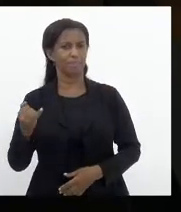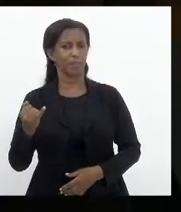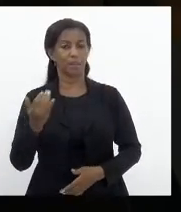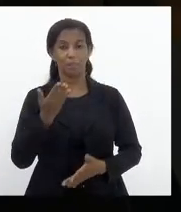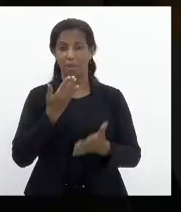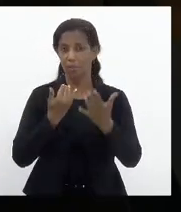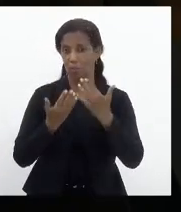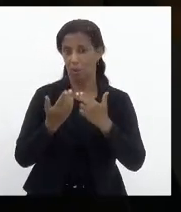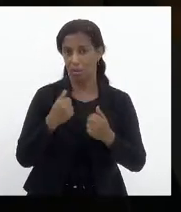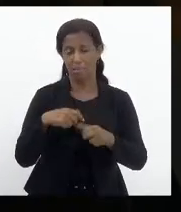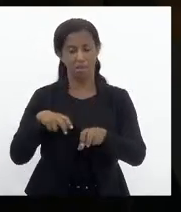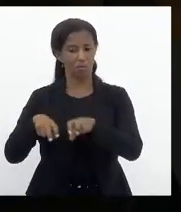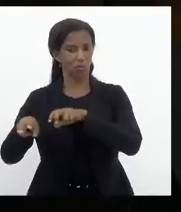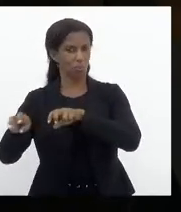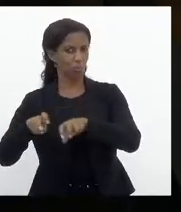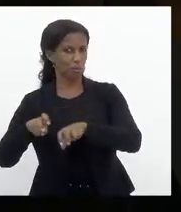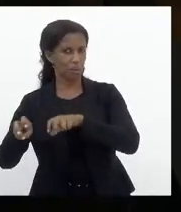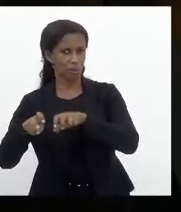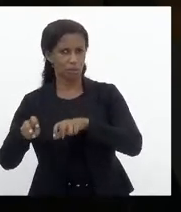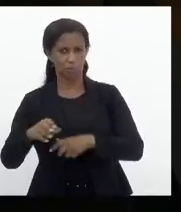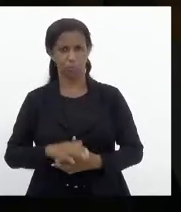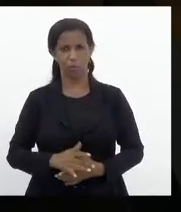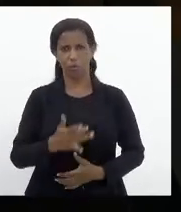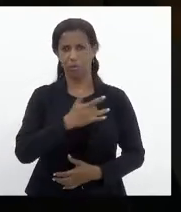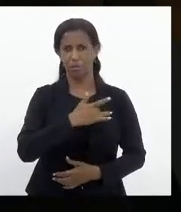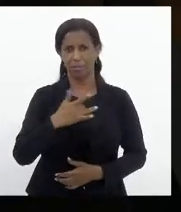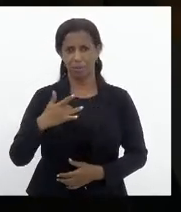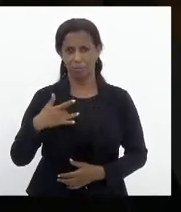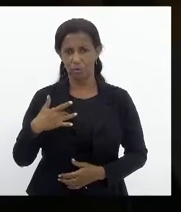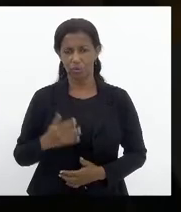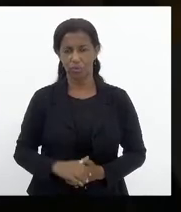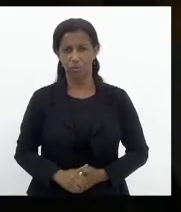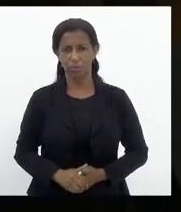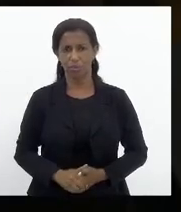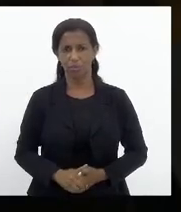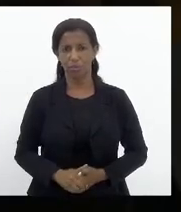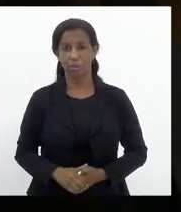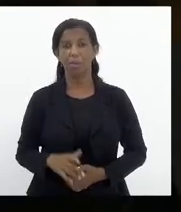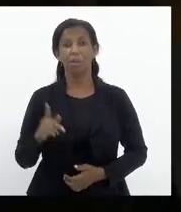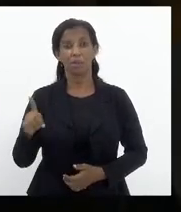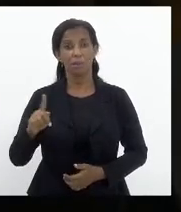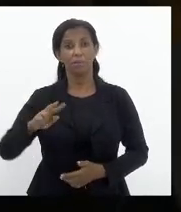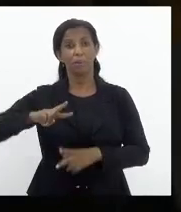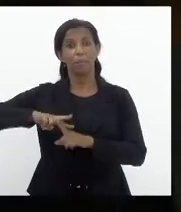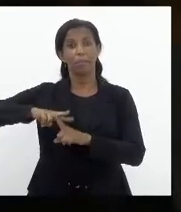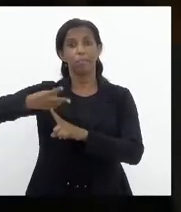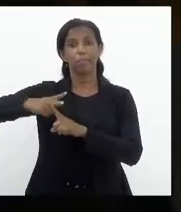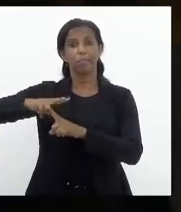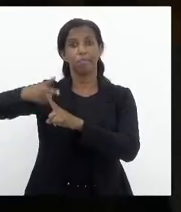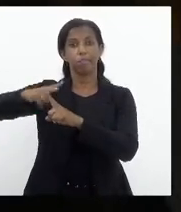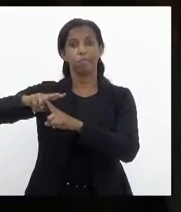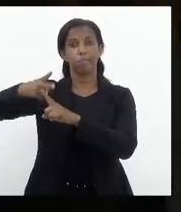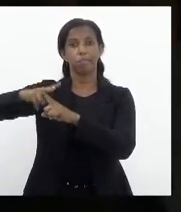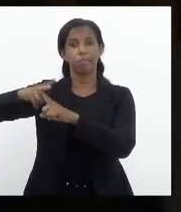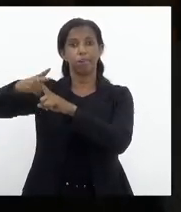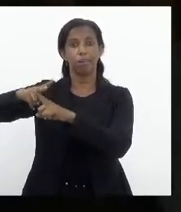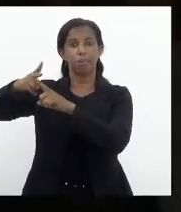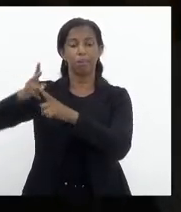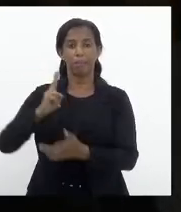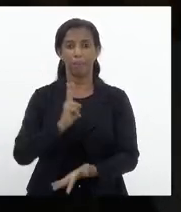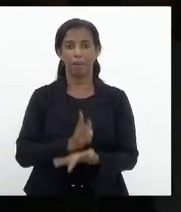alimento, o transporte, a saúde, são corrigidos pela mesma